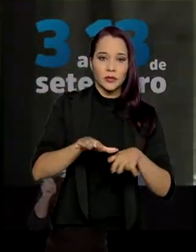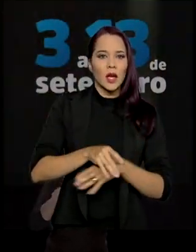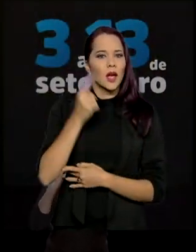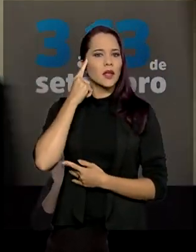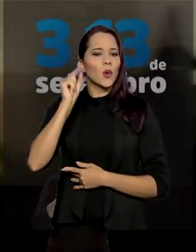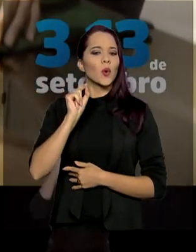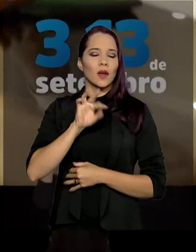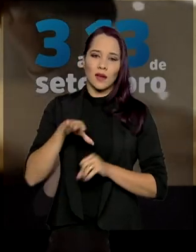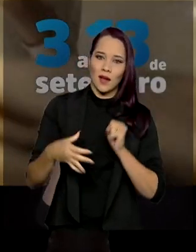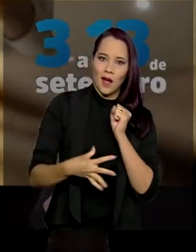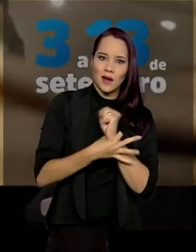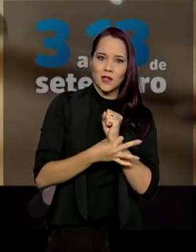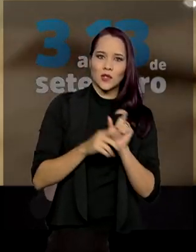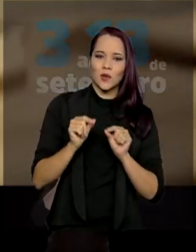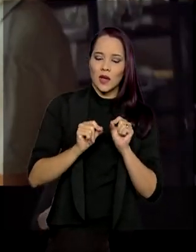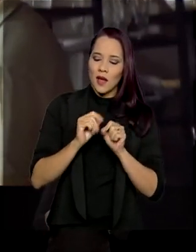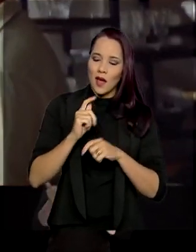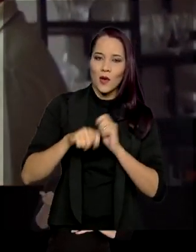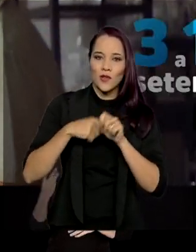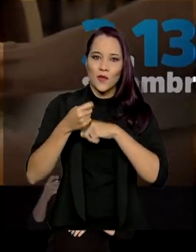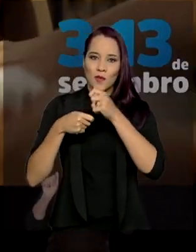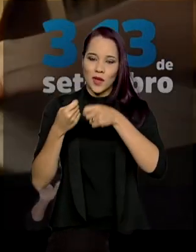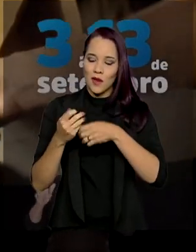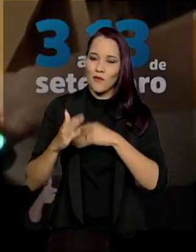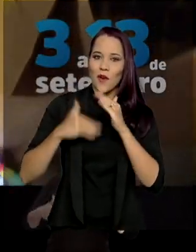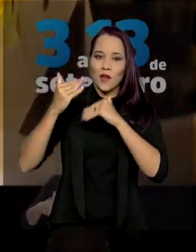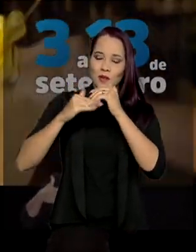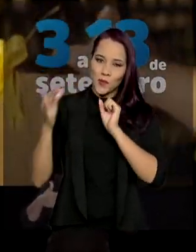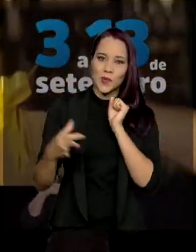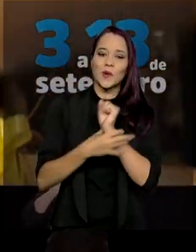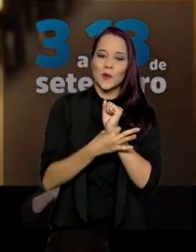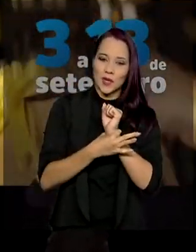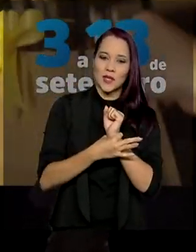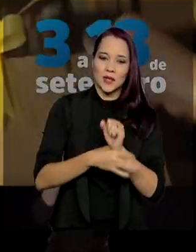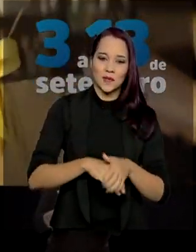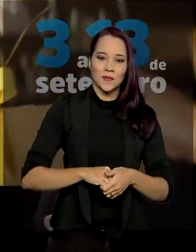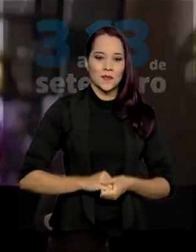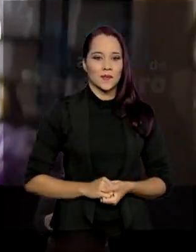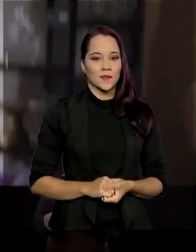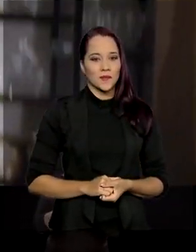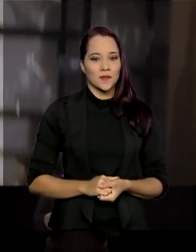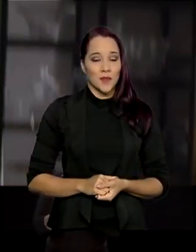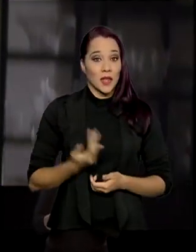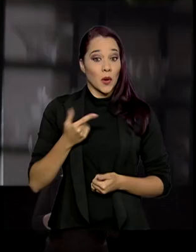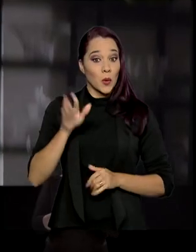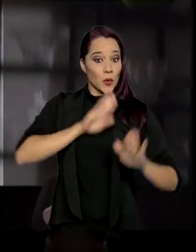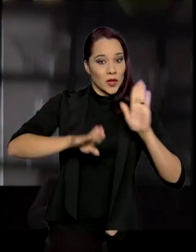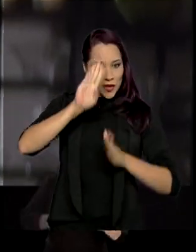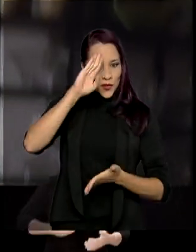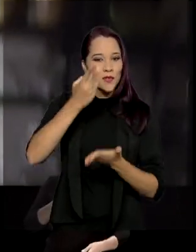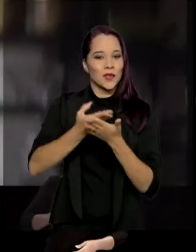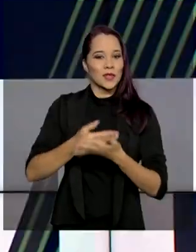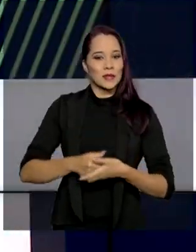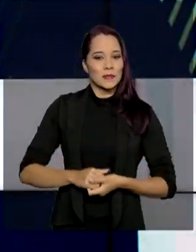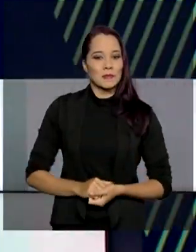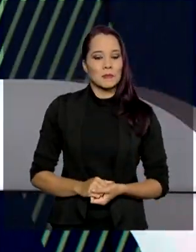ideia é garantir a retomada da economia com segurança. Vamos em frente com cuidado e confiança.